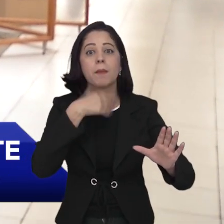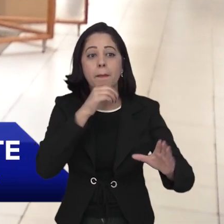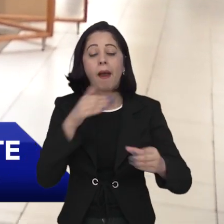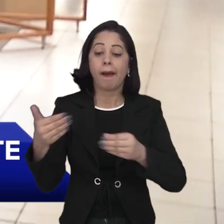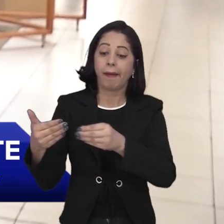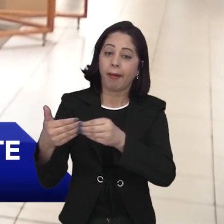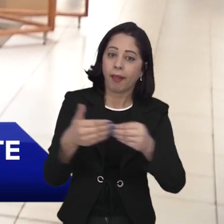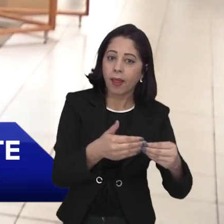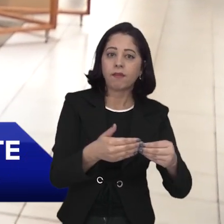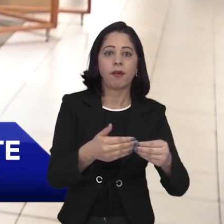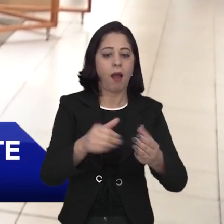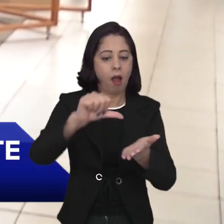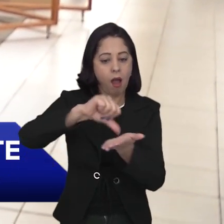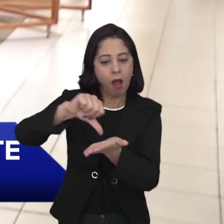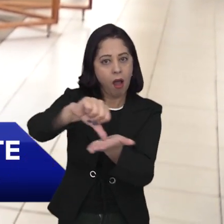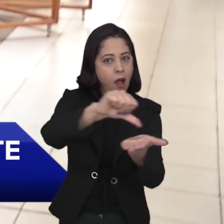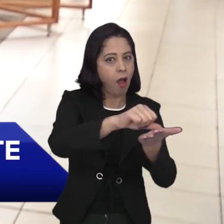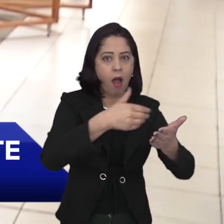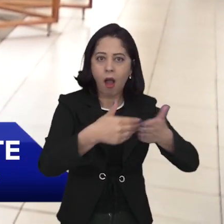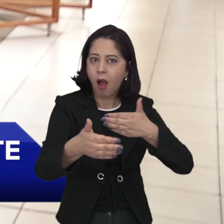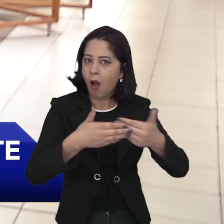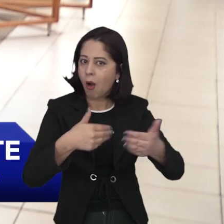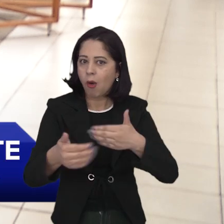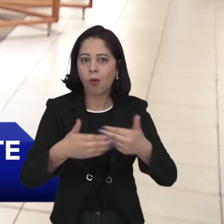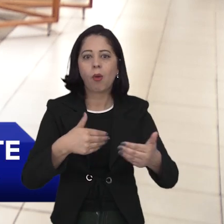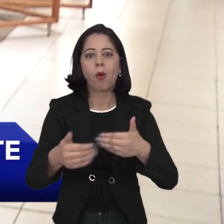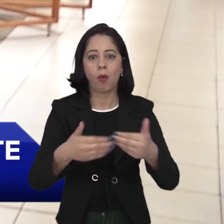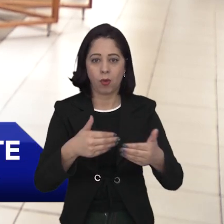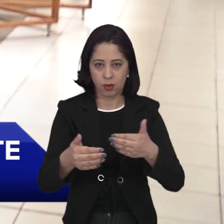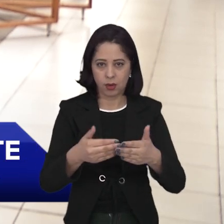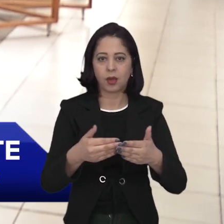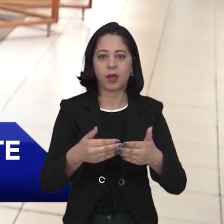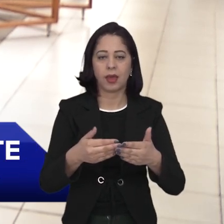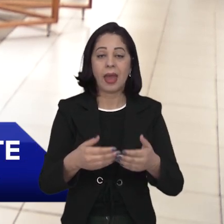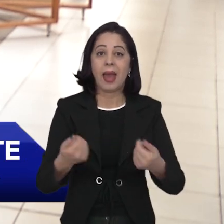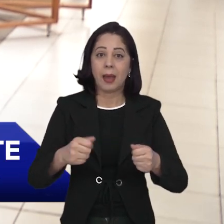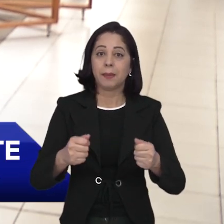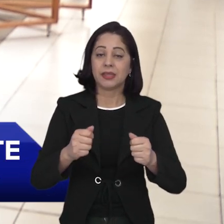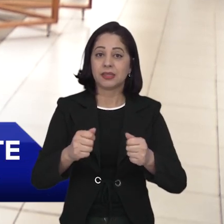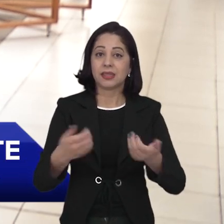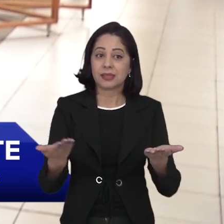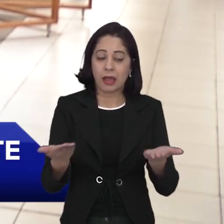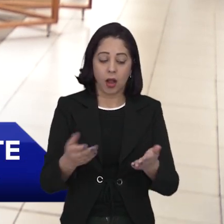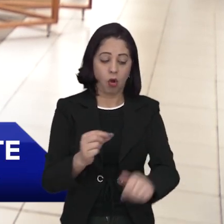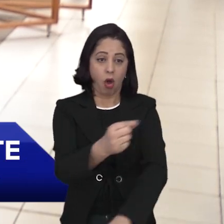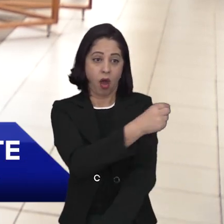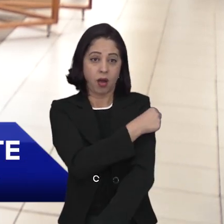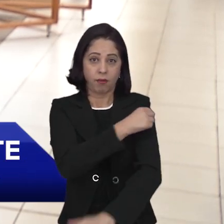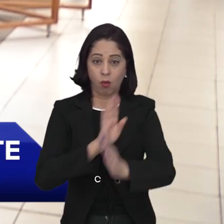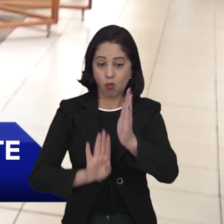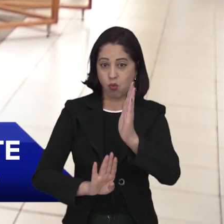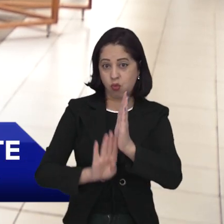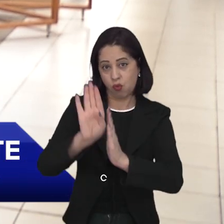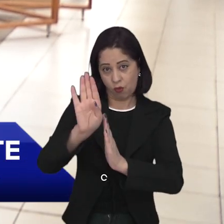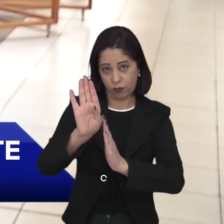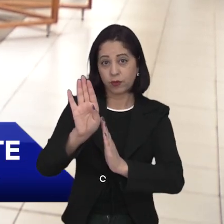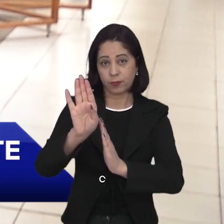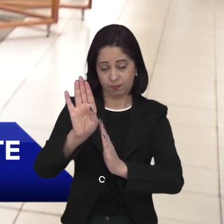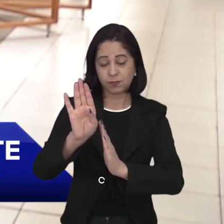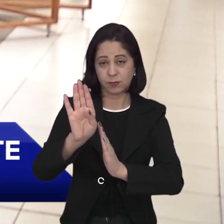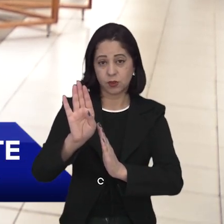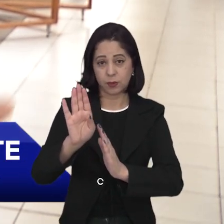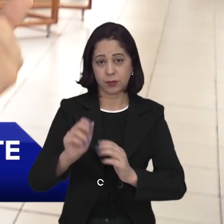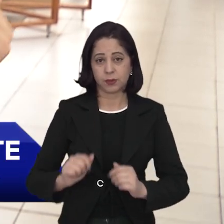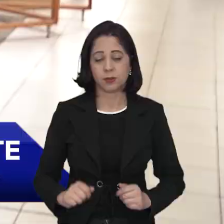que os pais procurem qualquer unidade de saúde, agora, para levantar, para subir esses índices que já não têm sido muito